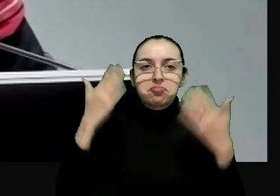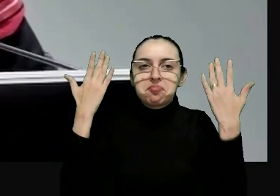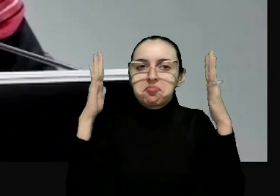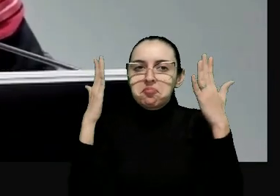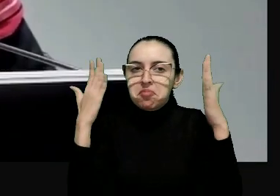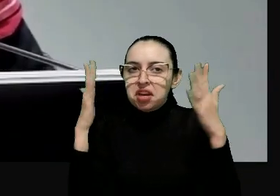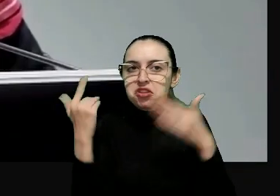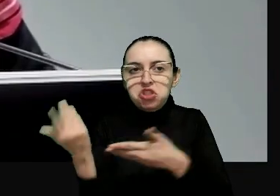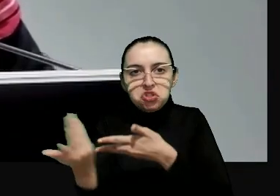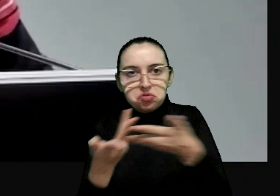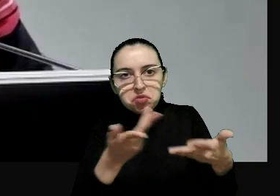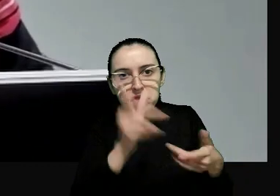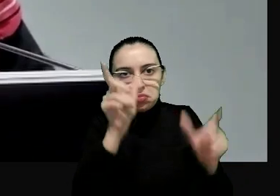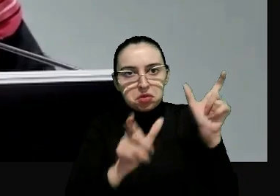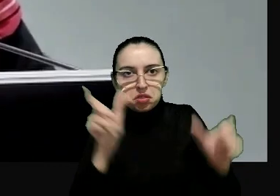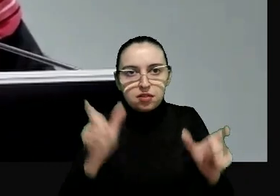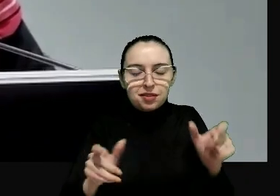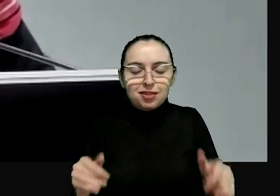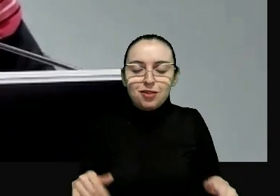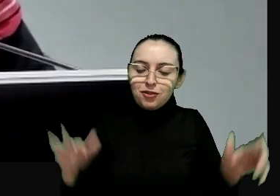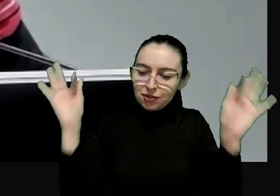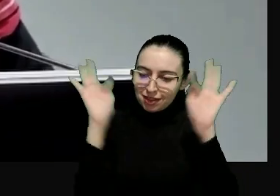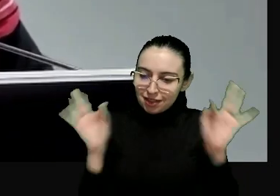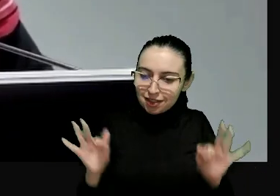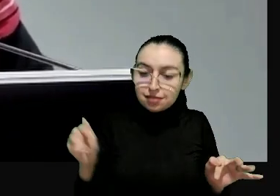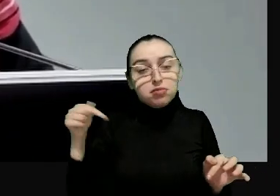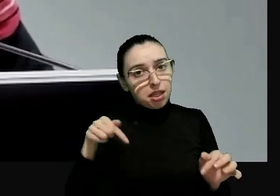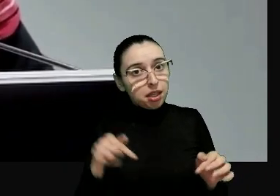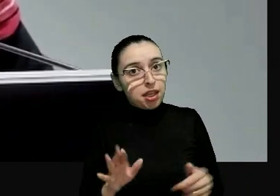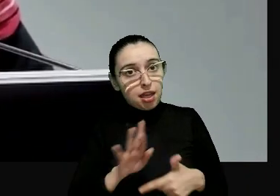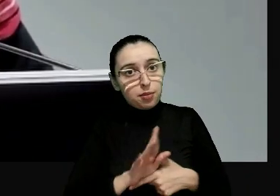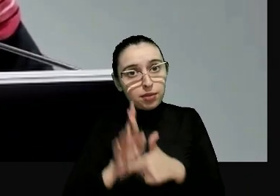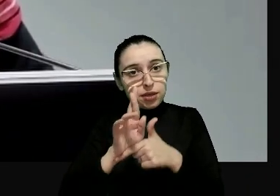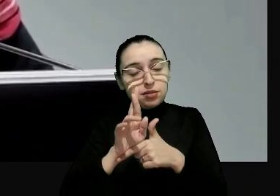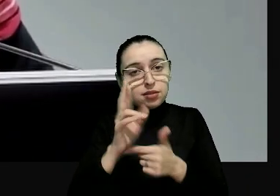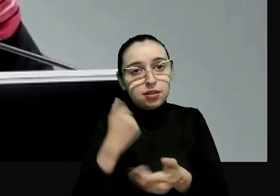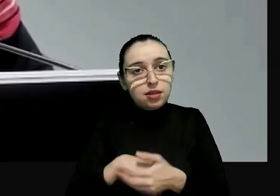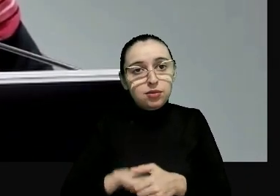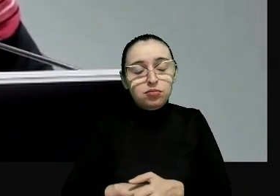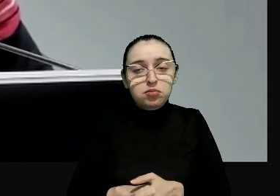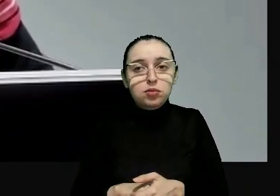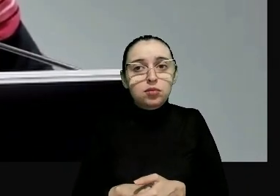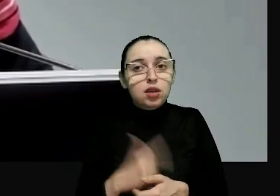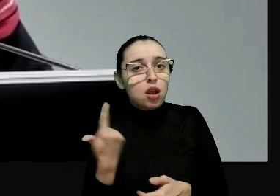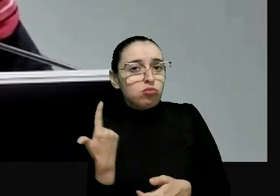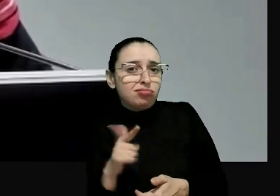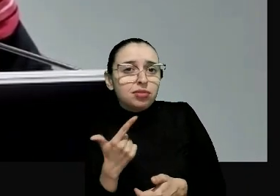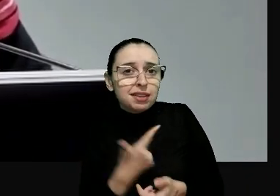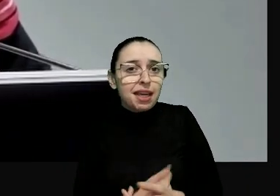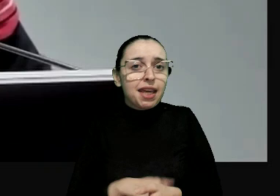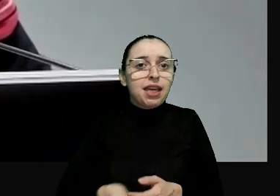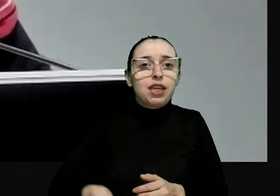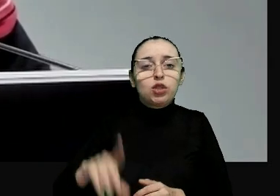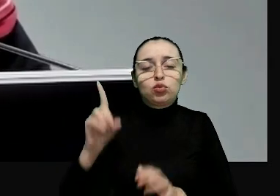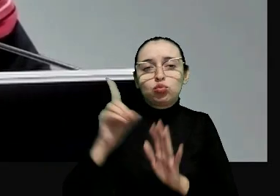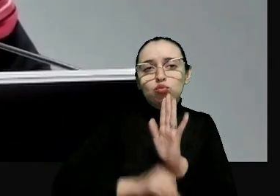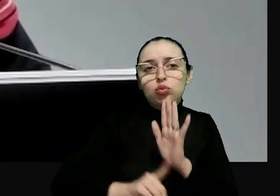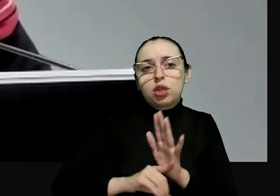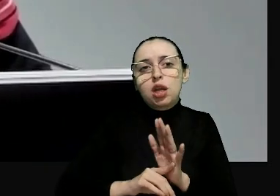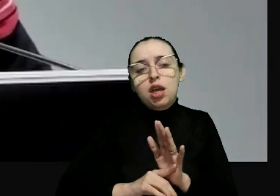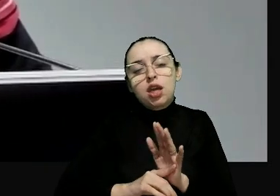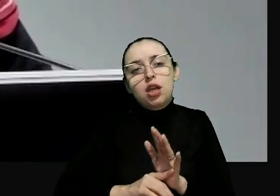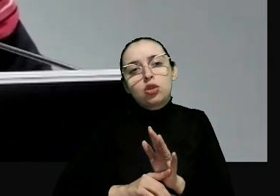dizer que eu me sinto muito feliz em poder estar aqui, porque não há estar direito sem um Poder Judiciário forte e